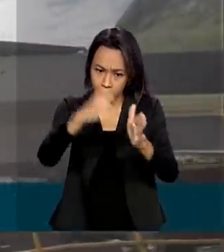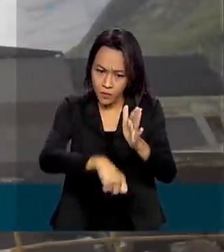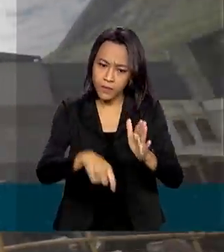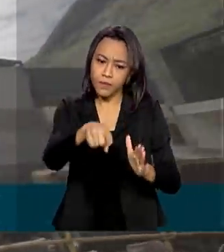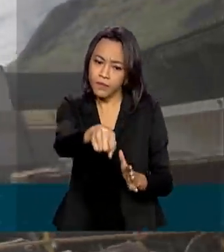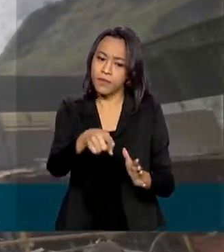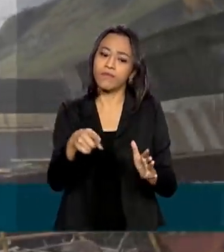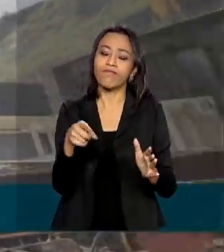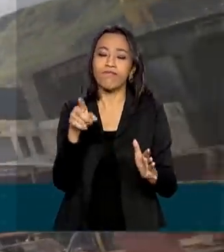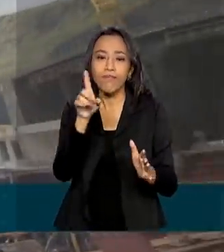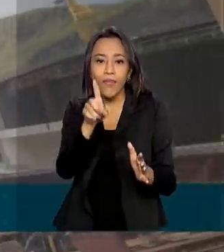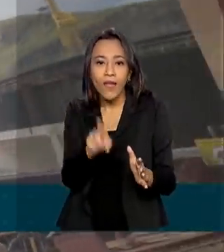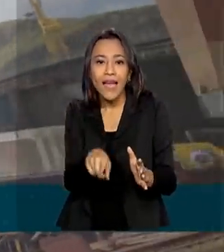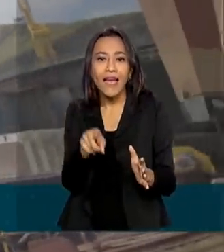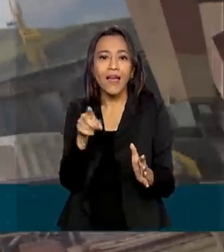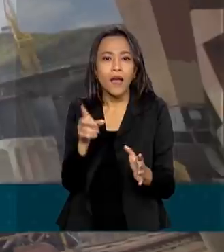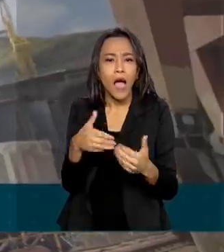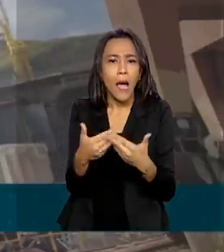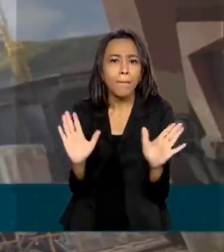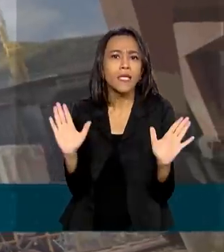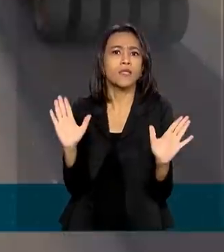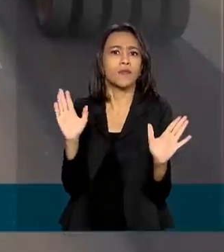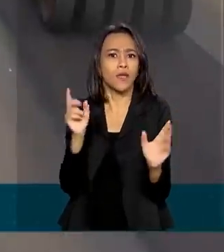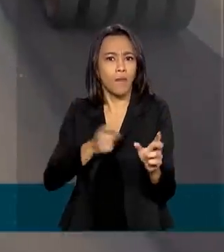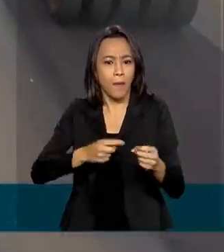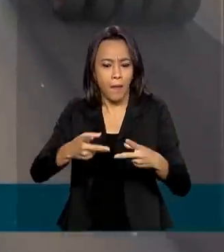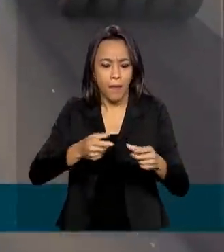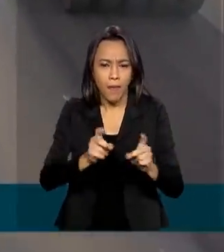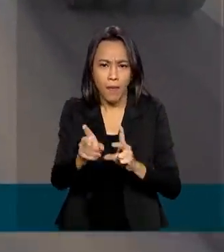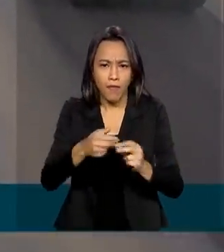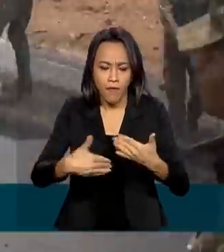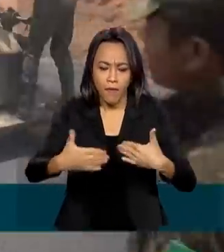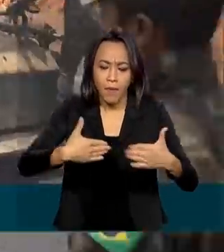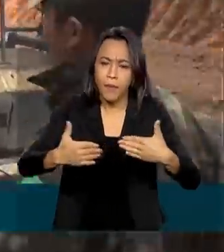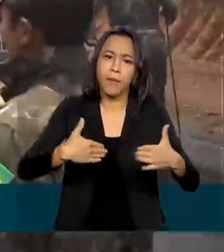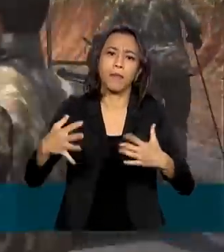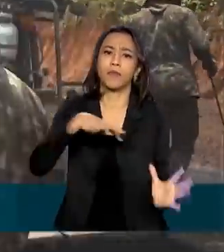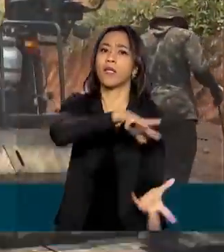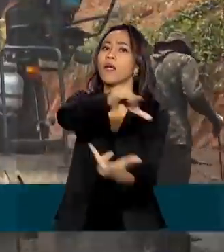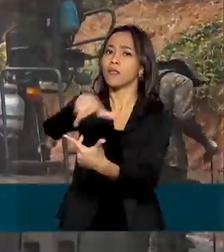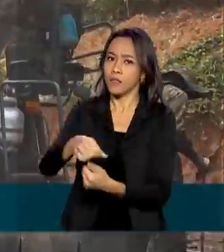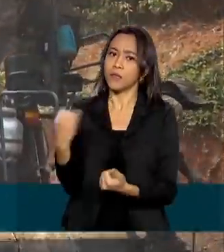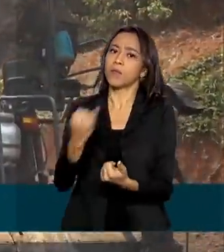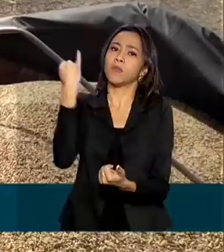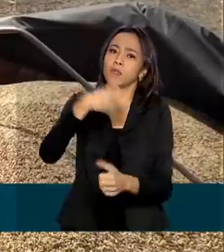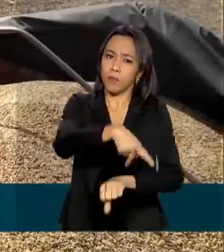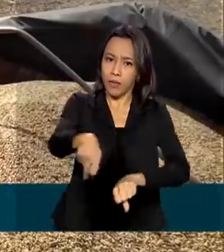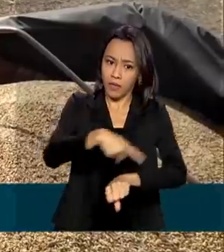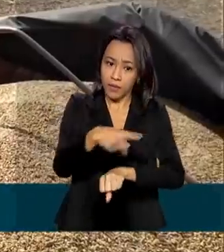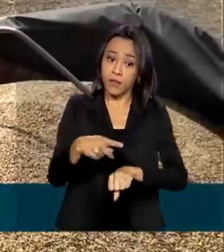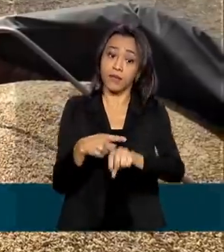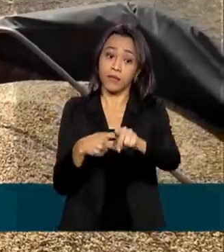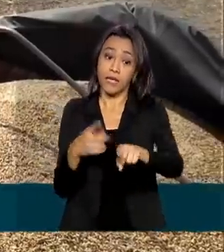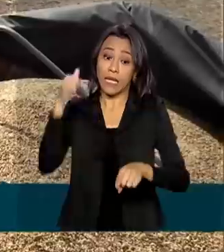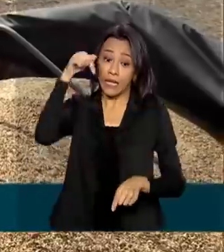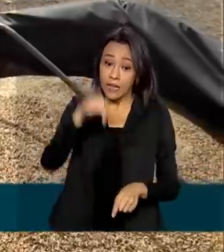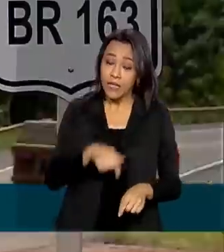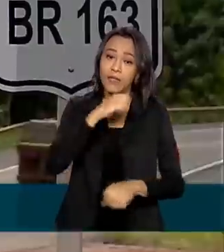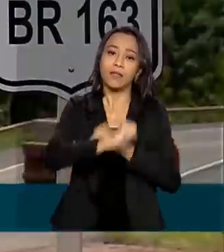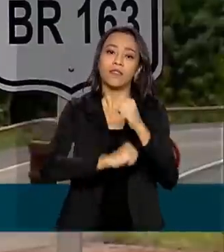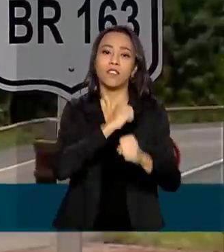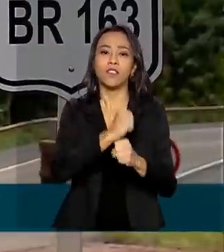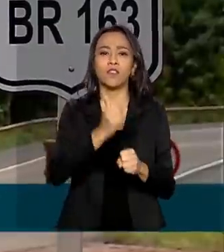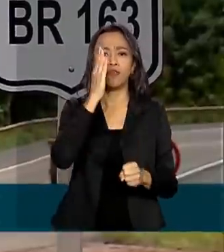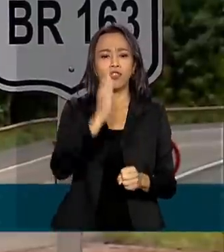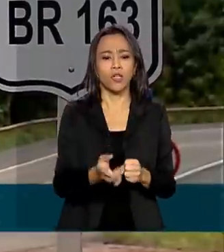é o caminho direto para o crescimento do país. Mesmo com a crise, os investimentos seguiram. Somente neste ano foram